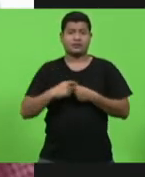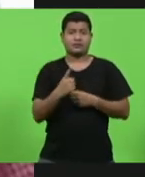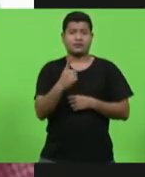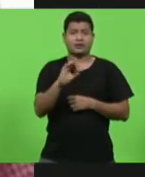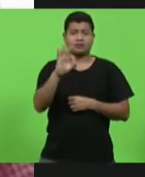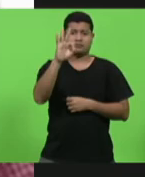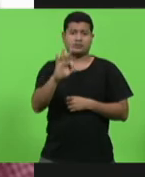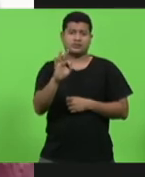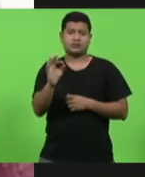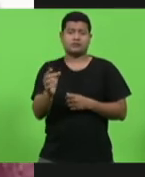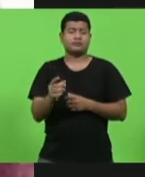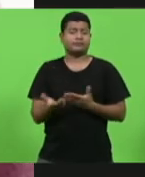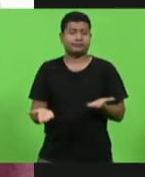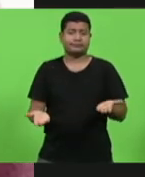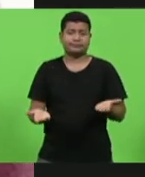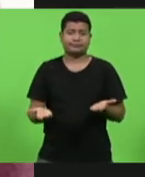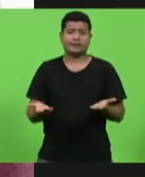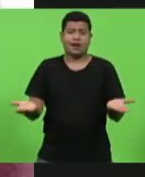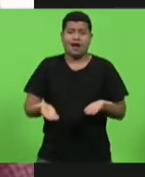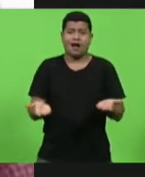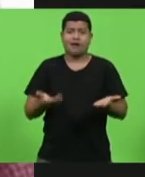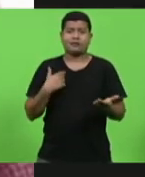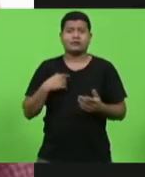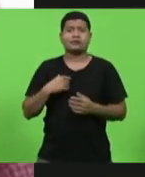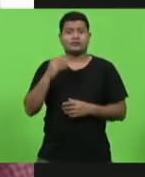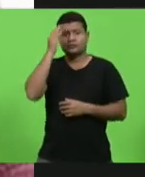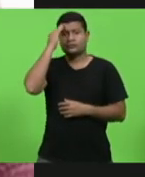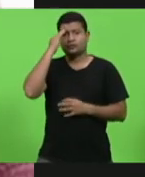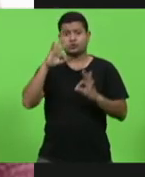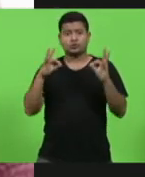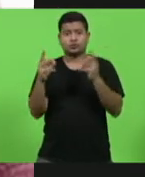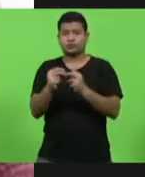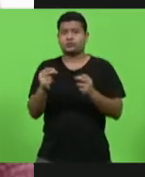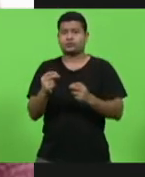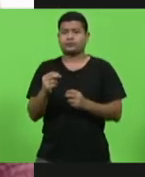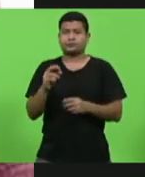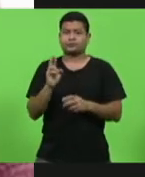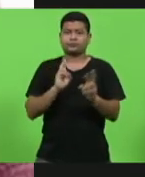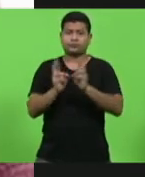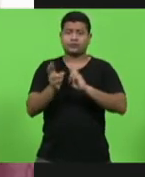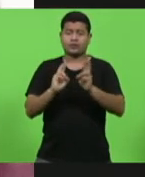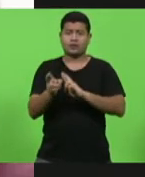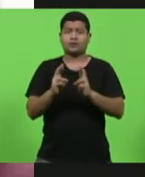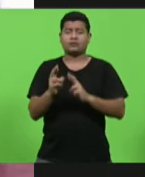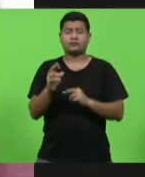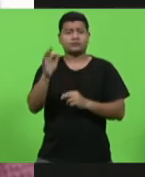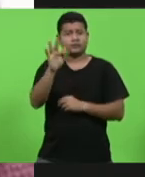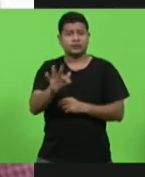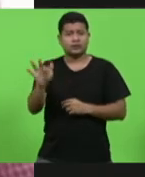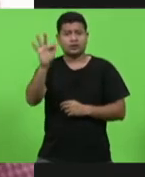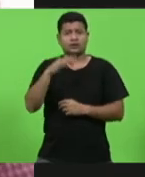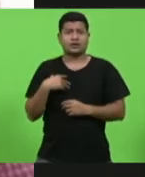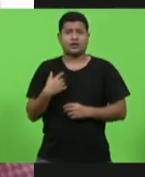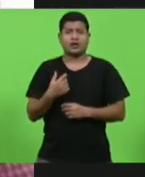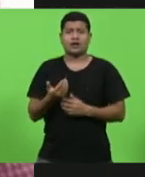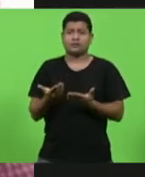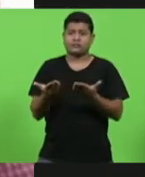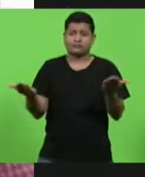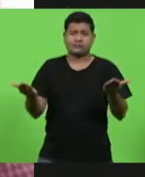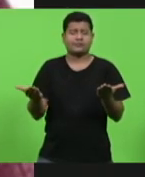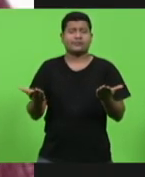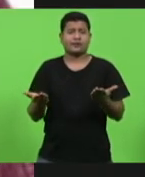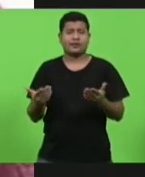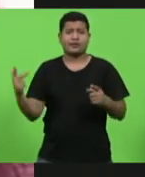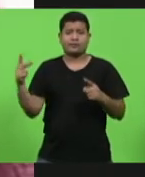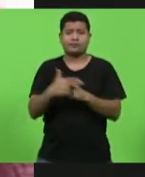disso. E agora ficamos sabendo que todas as nossas rodovias federais estão necessitadas desse recurso têm esse corte de 50%.